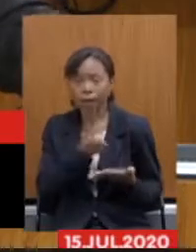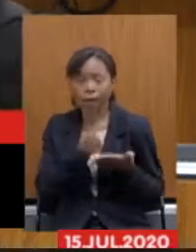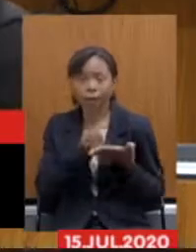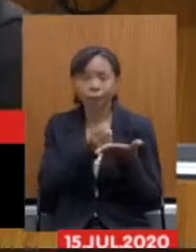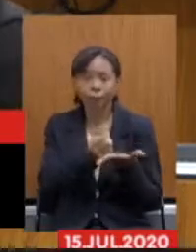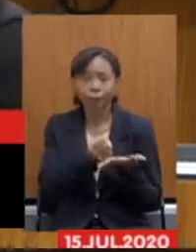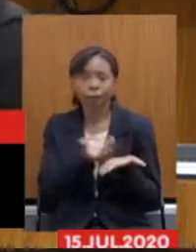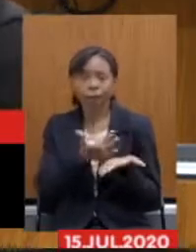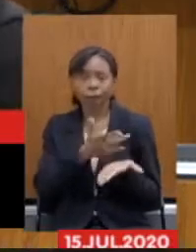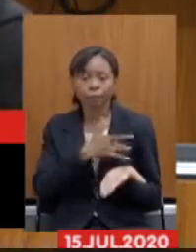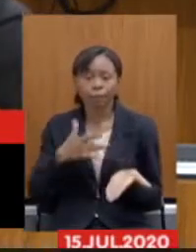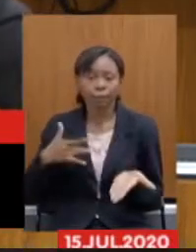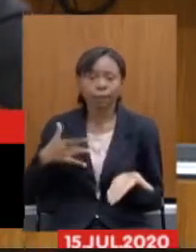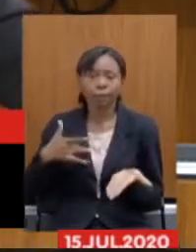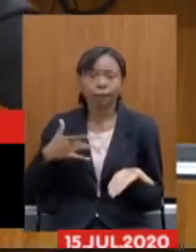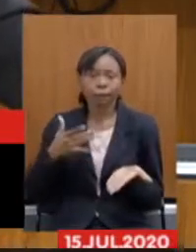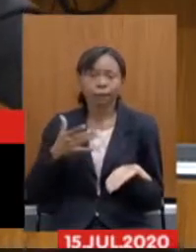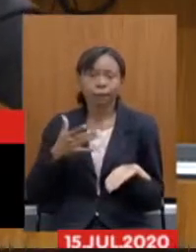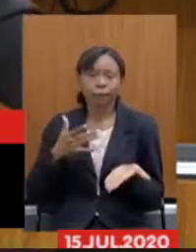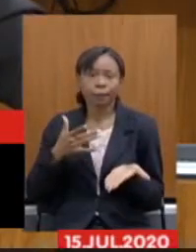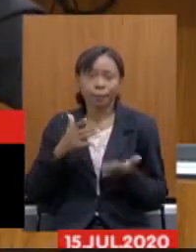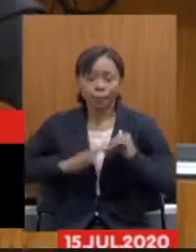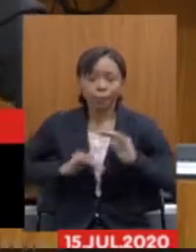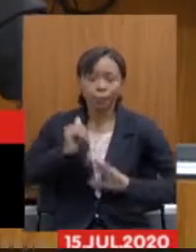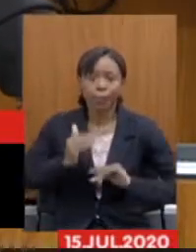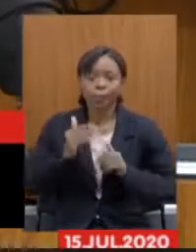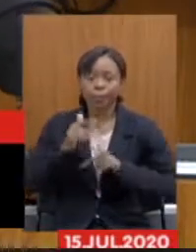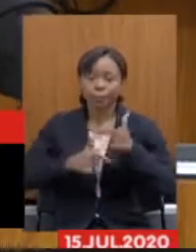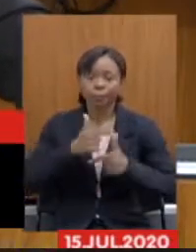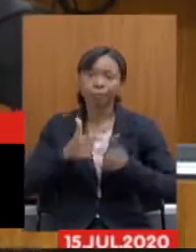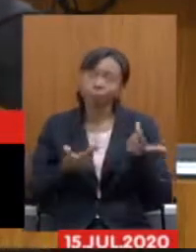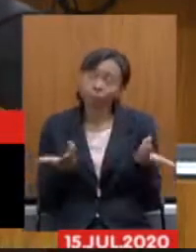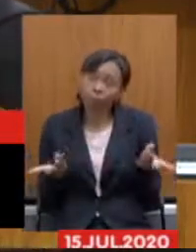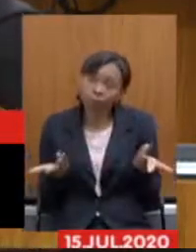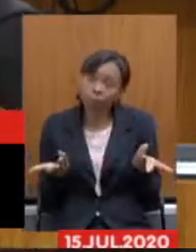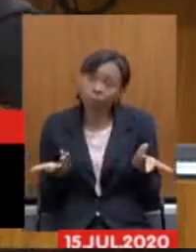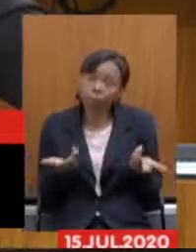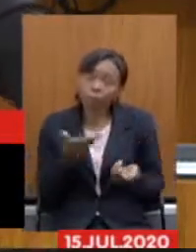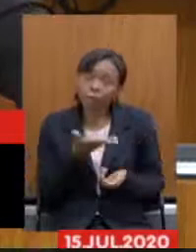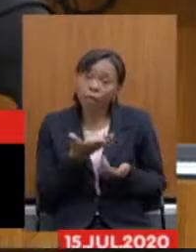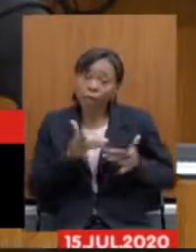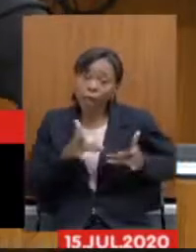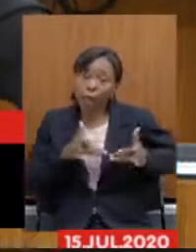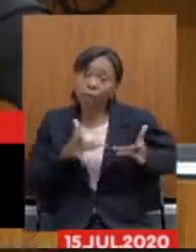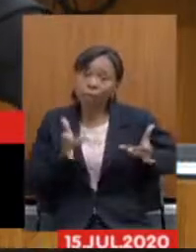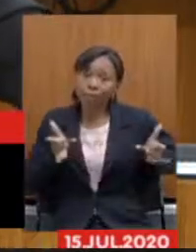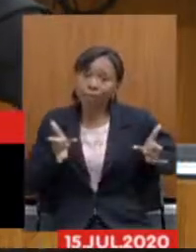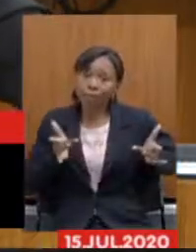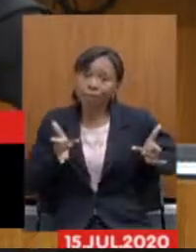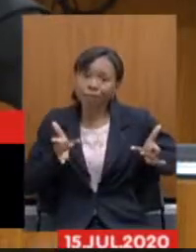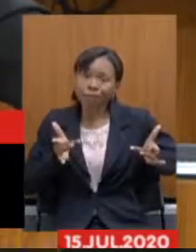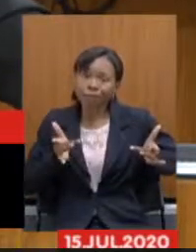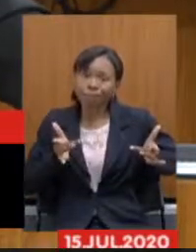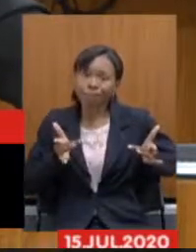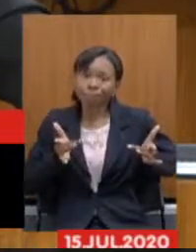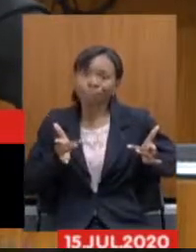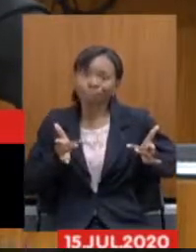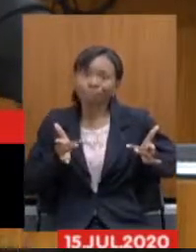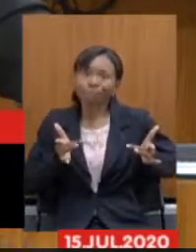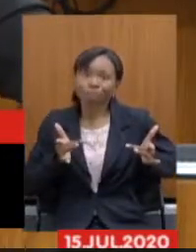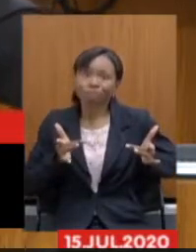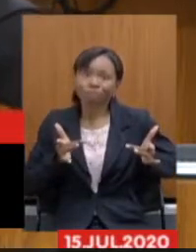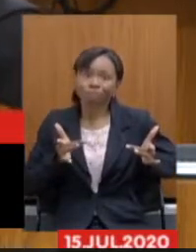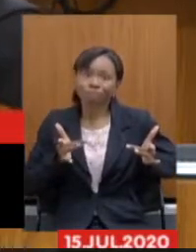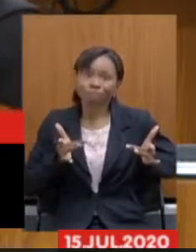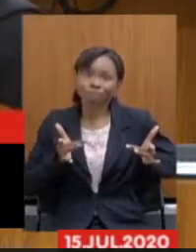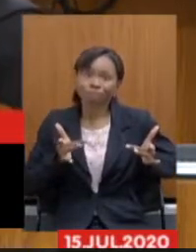nos assistindo. E essa doação, doação da vida numa bem maior que se